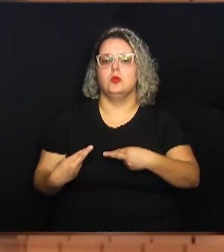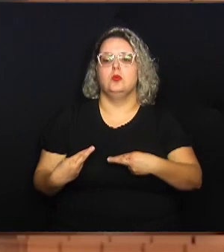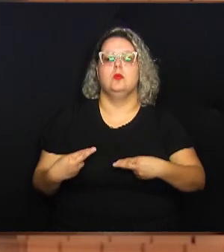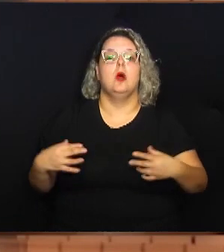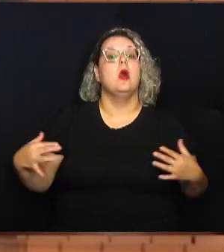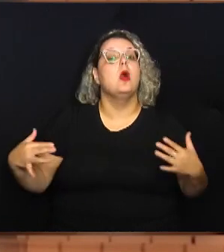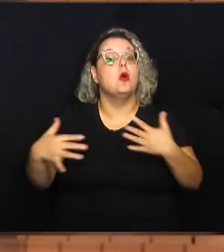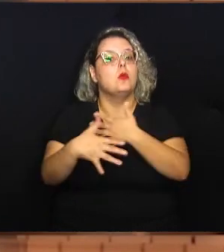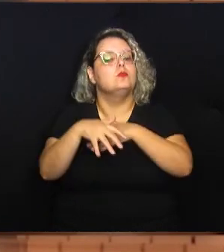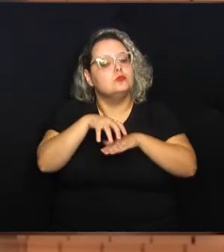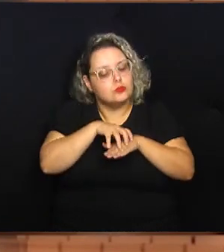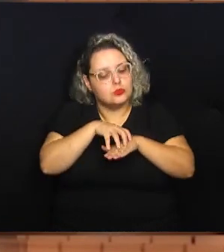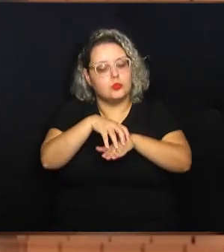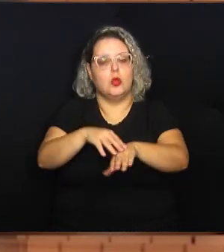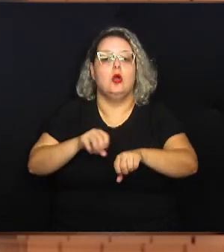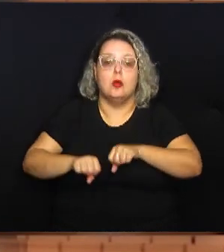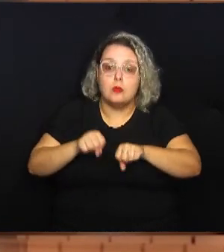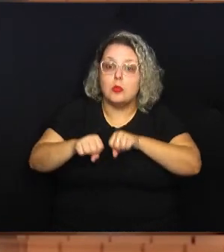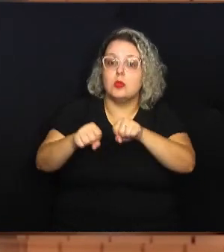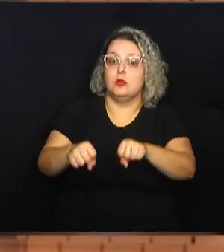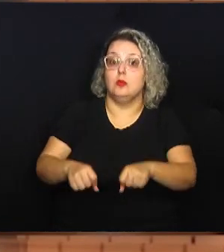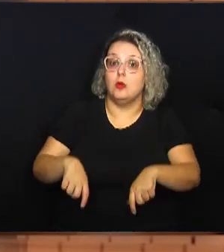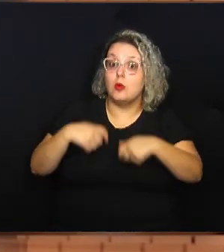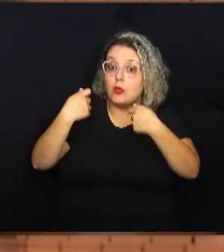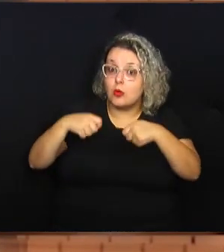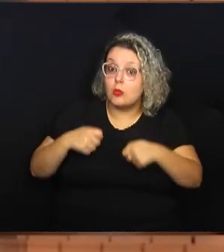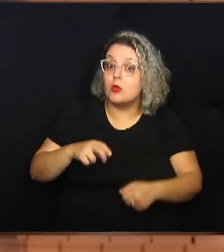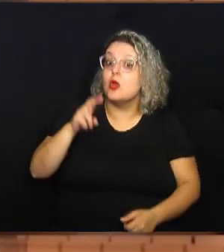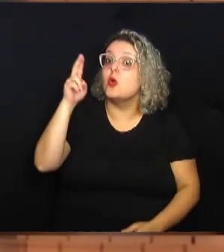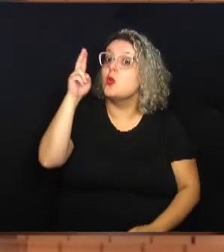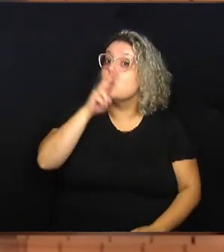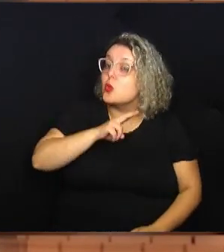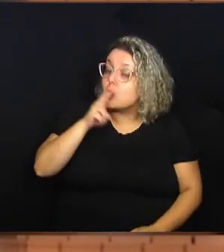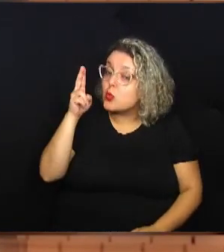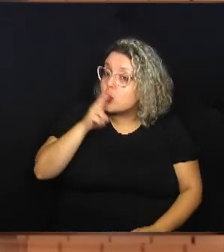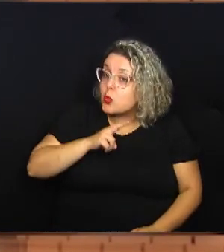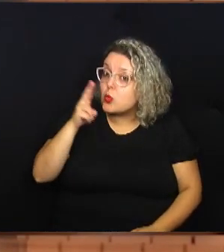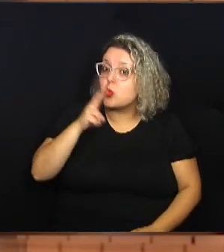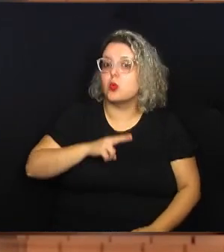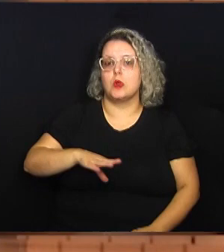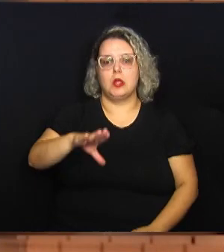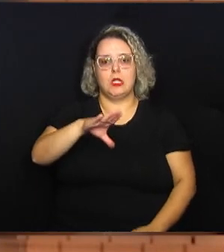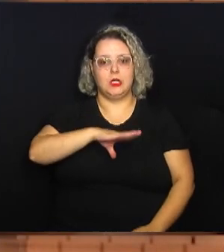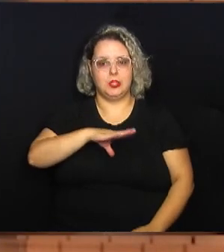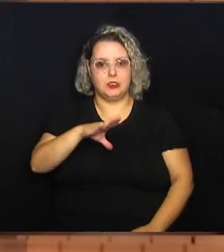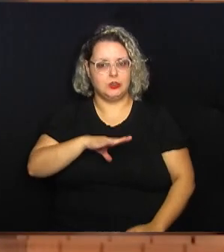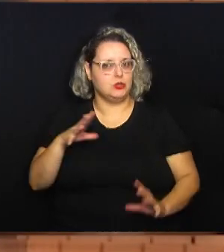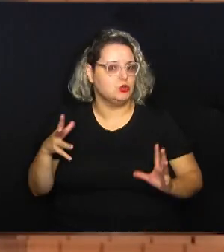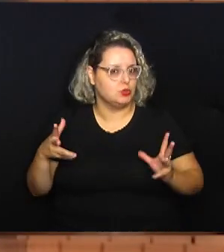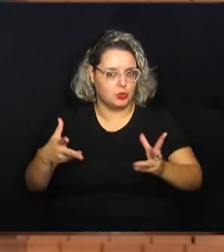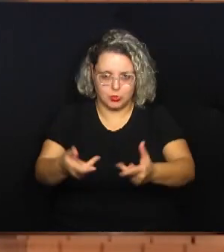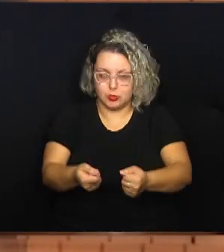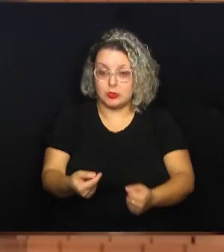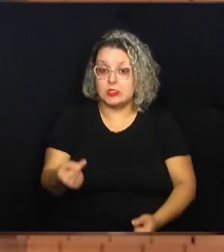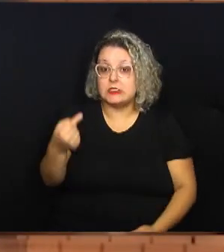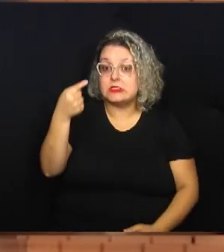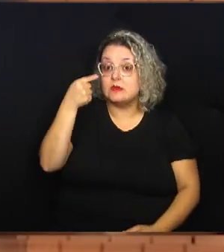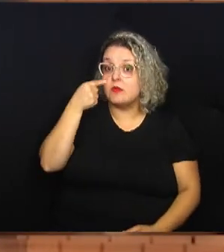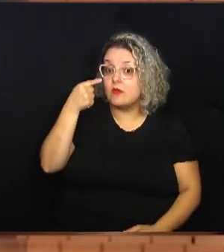à mobilidade por bicicleta. Necessitamos, urgente, que as cidades